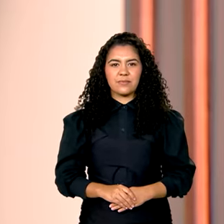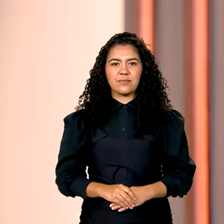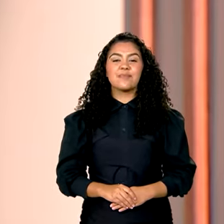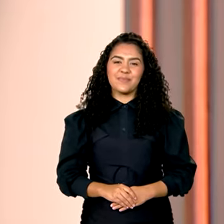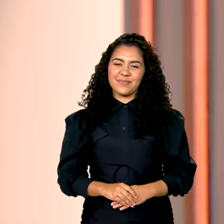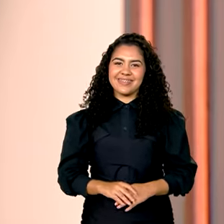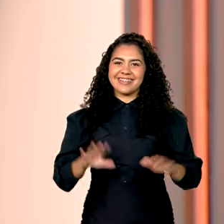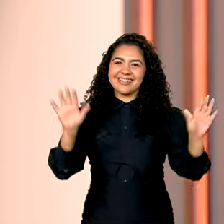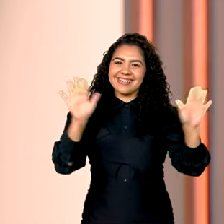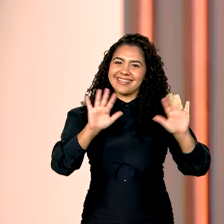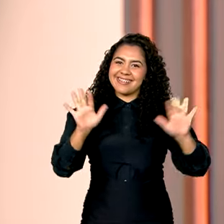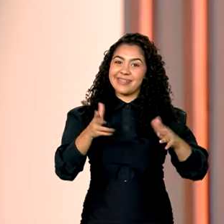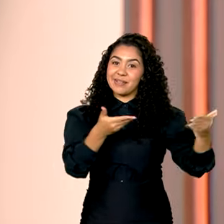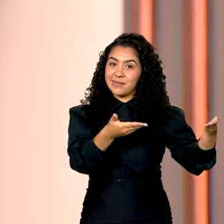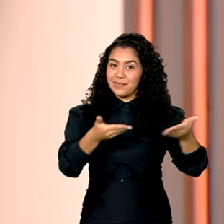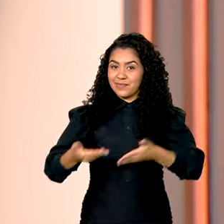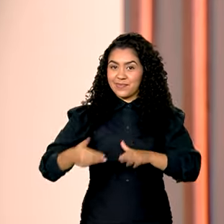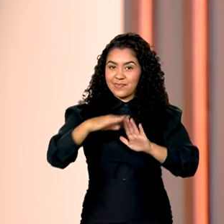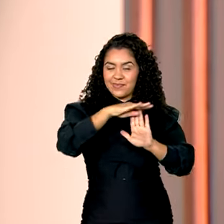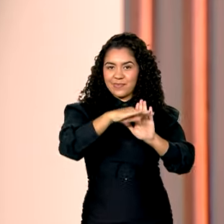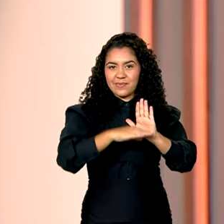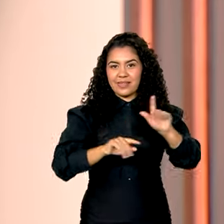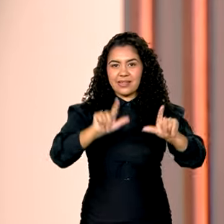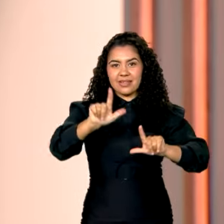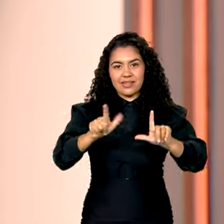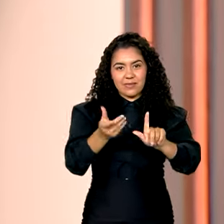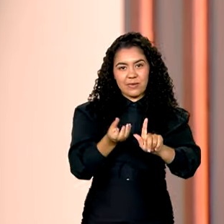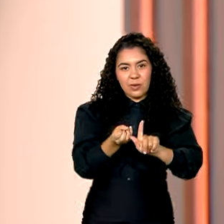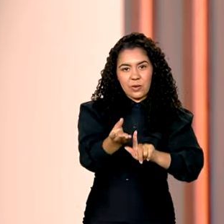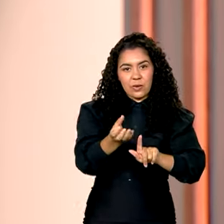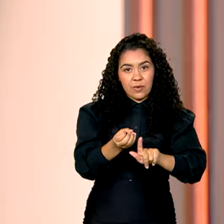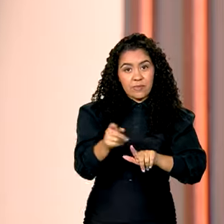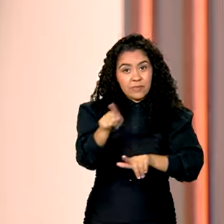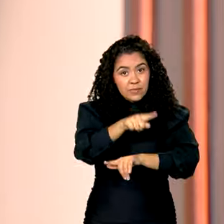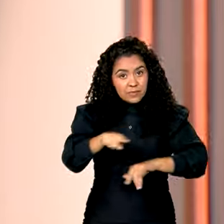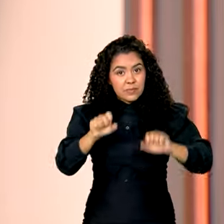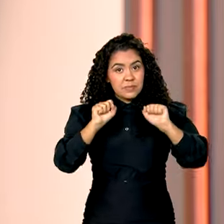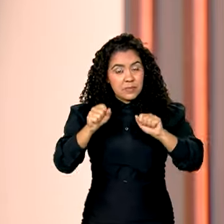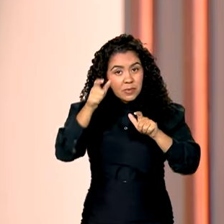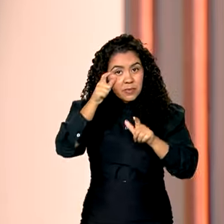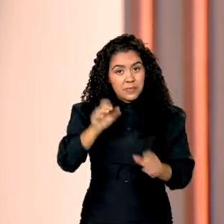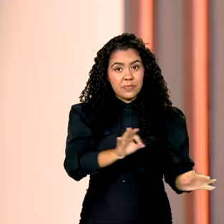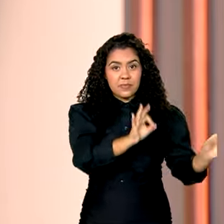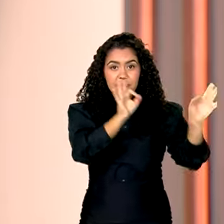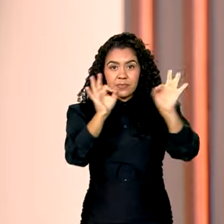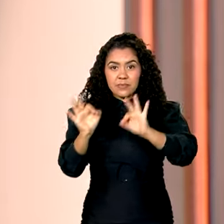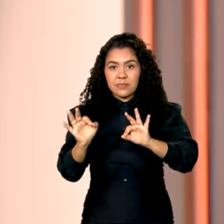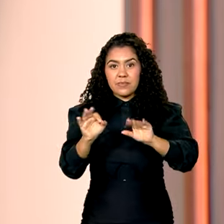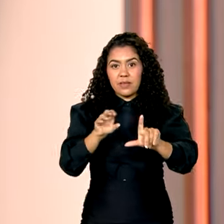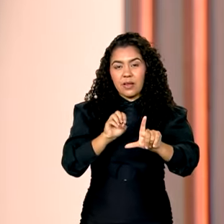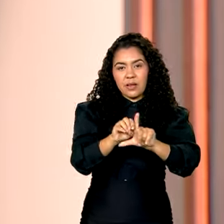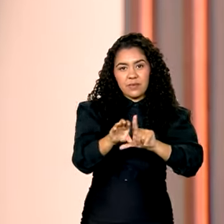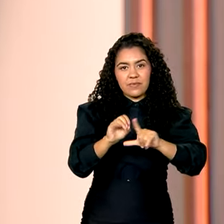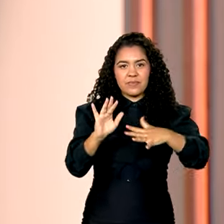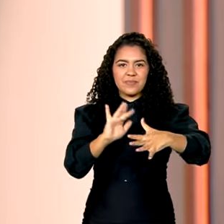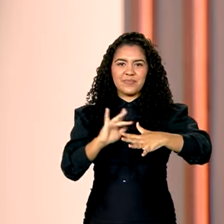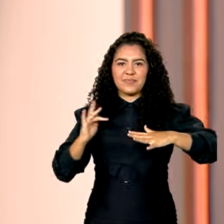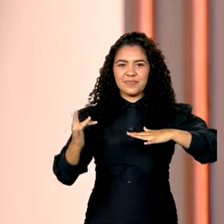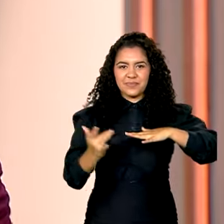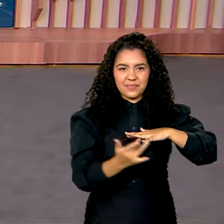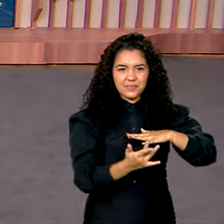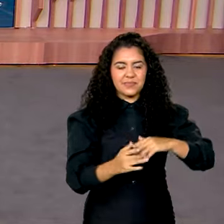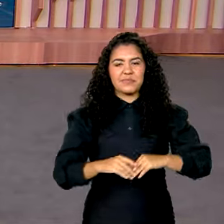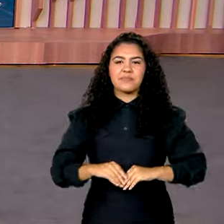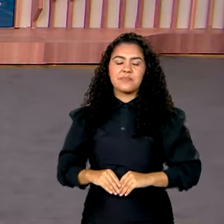Olá, seja muito bem-vindo ao canal GOV. Lembrando que você pode nos acompanhar também ao vivo pelas redes sociais.